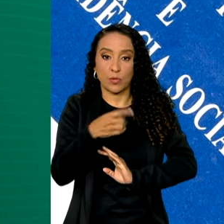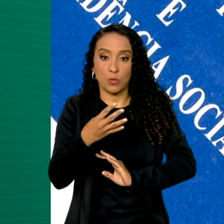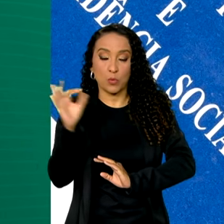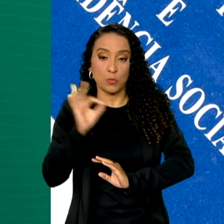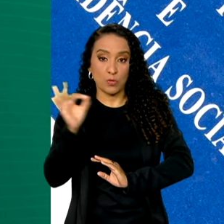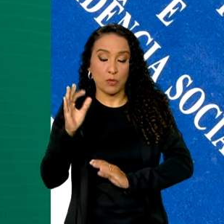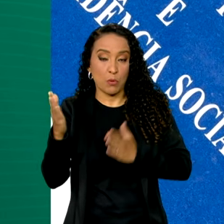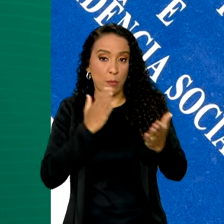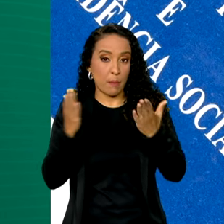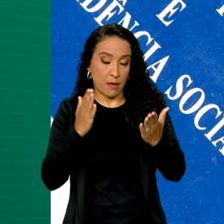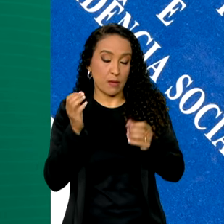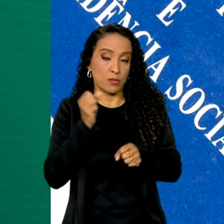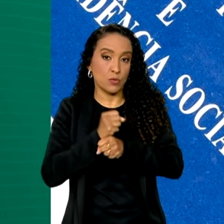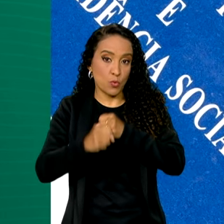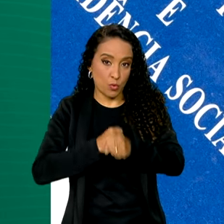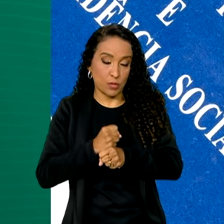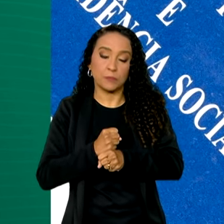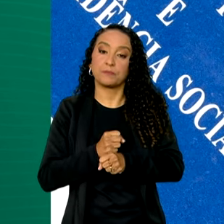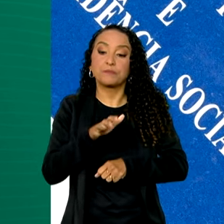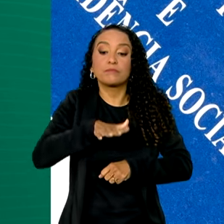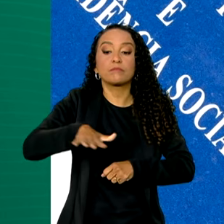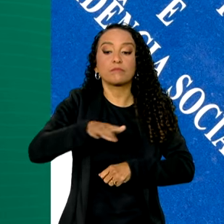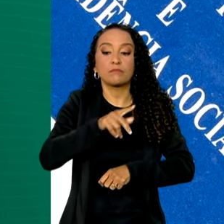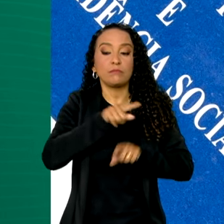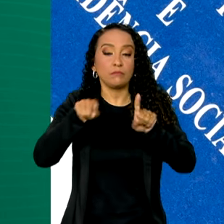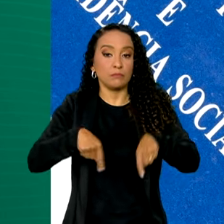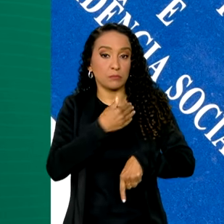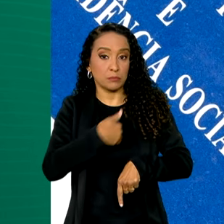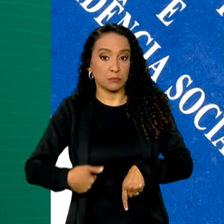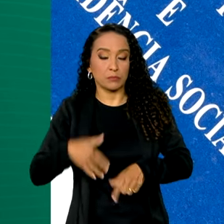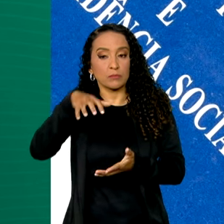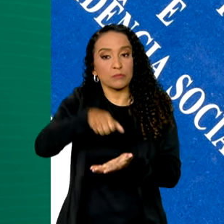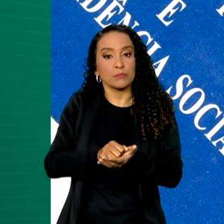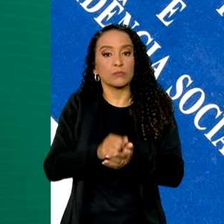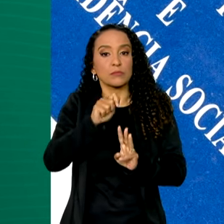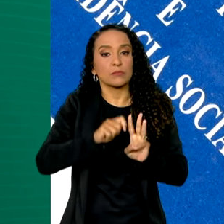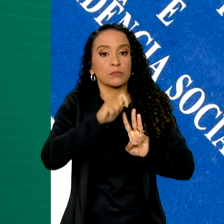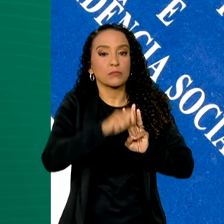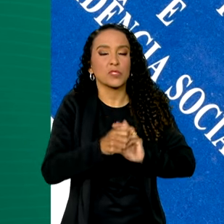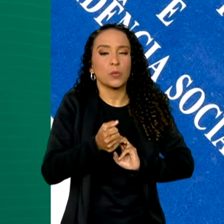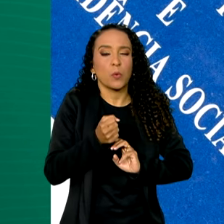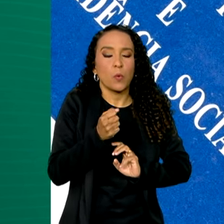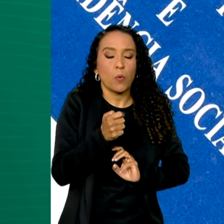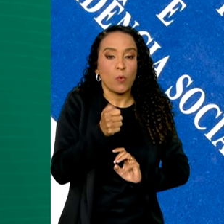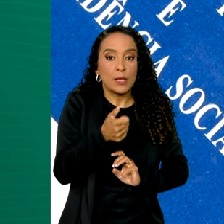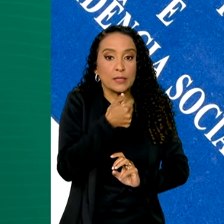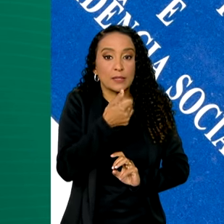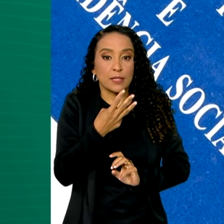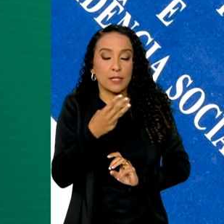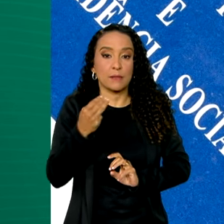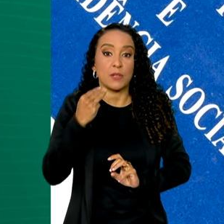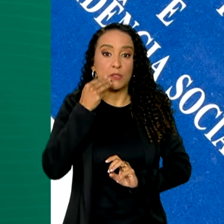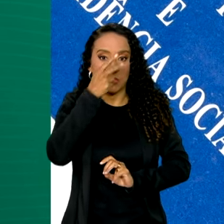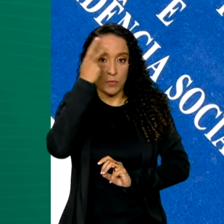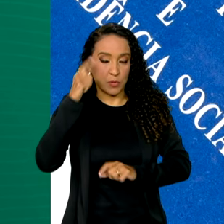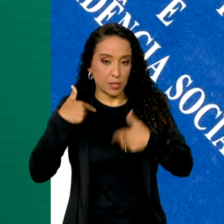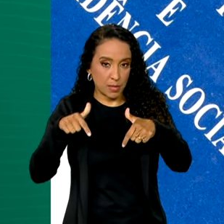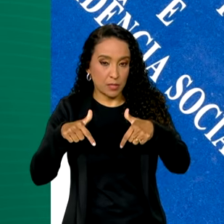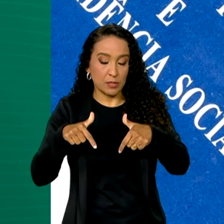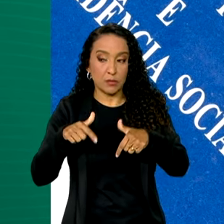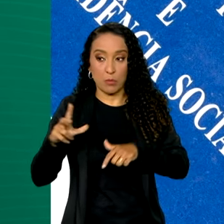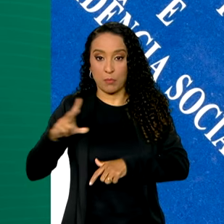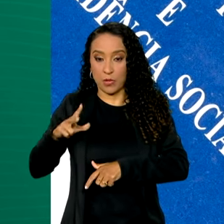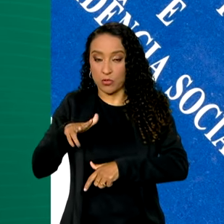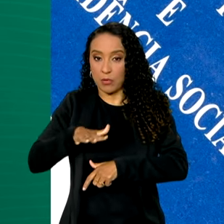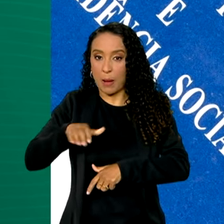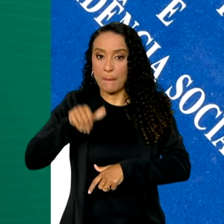na comparação anual. O setor público registrou no trimestre quase 13 milhões de empregados e o setor privado